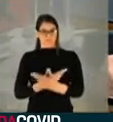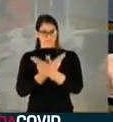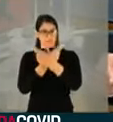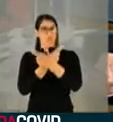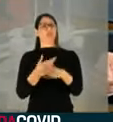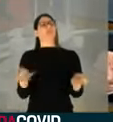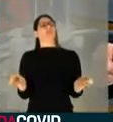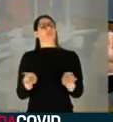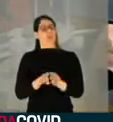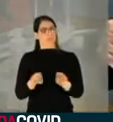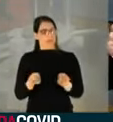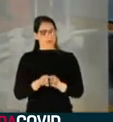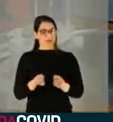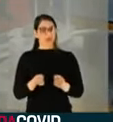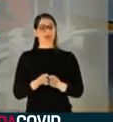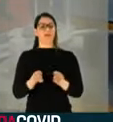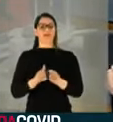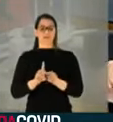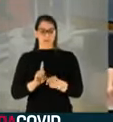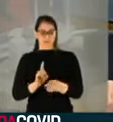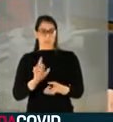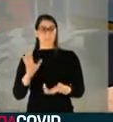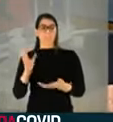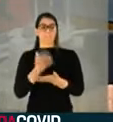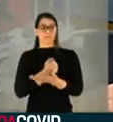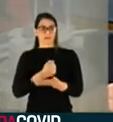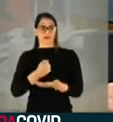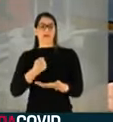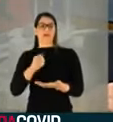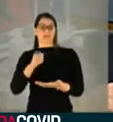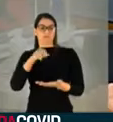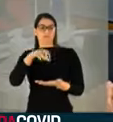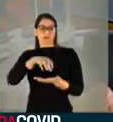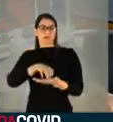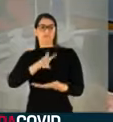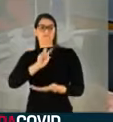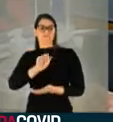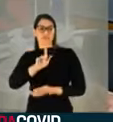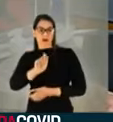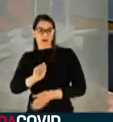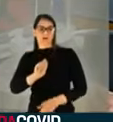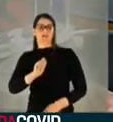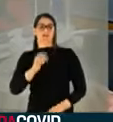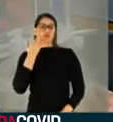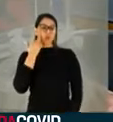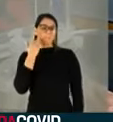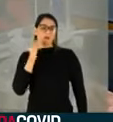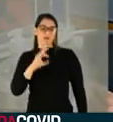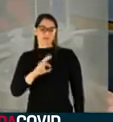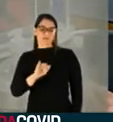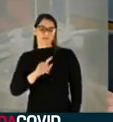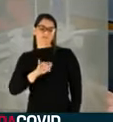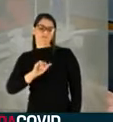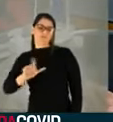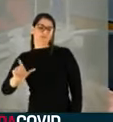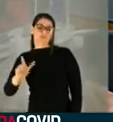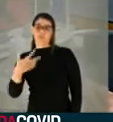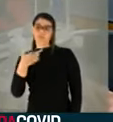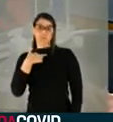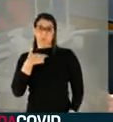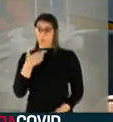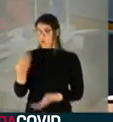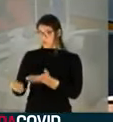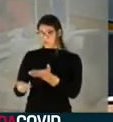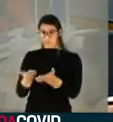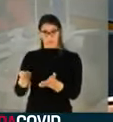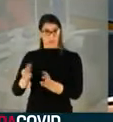fizeram também ocupantes de cargos civis e que nós não podemos dar um tratamento diferenciado,